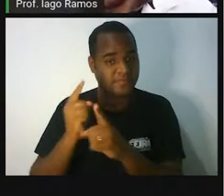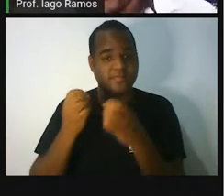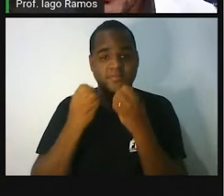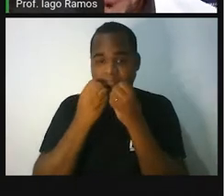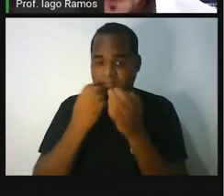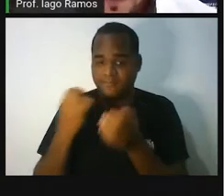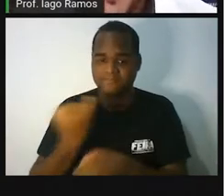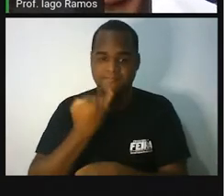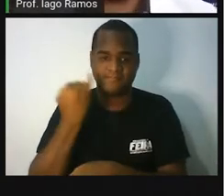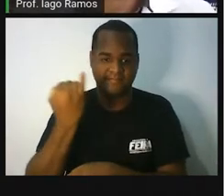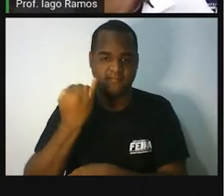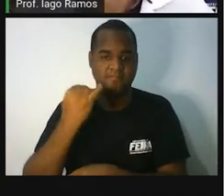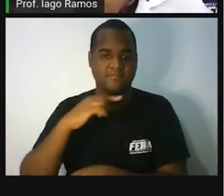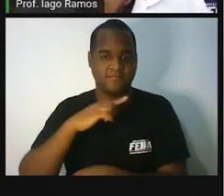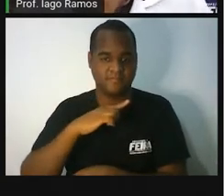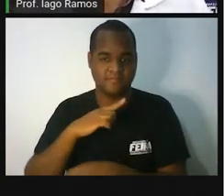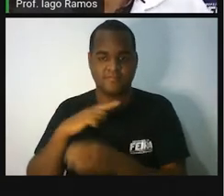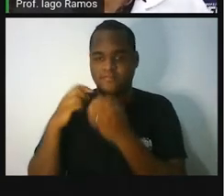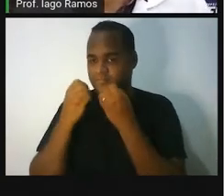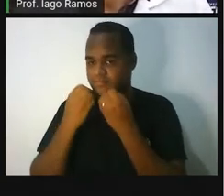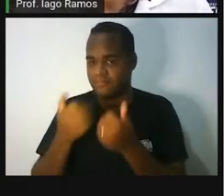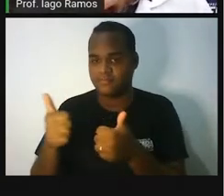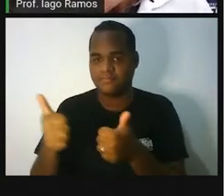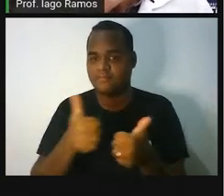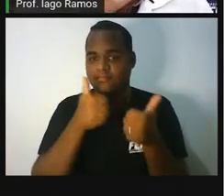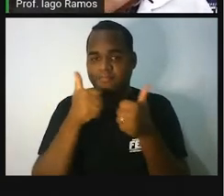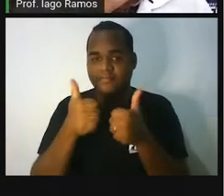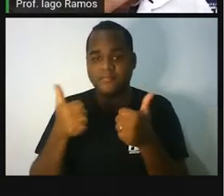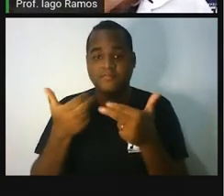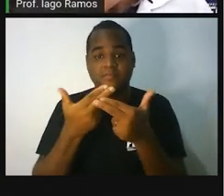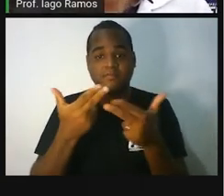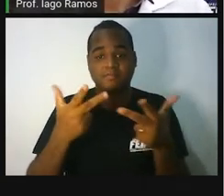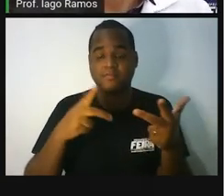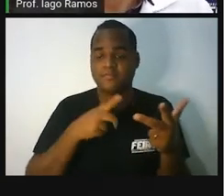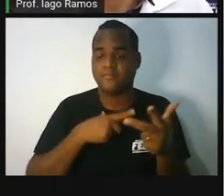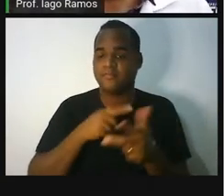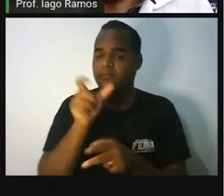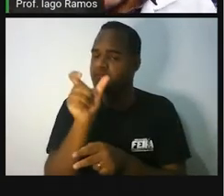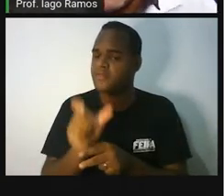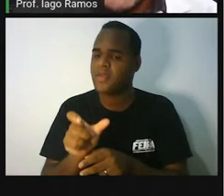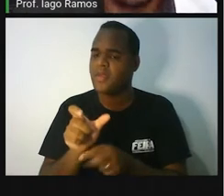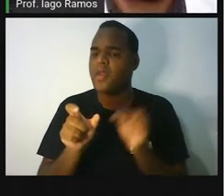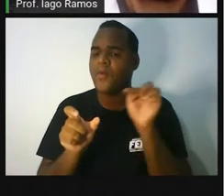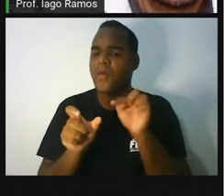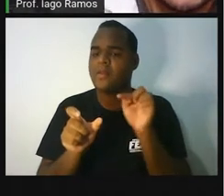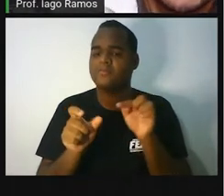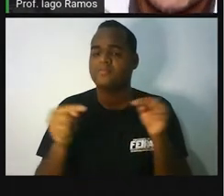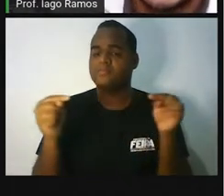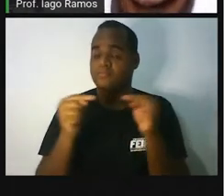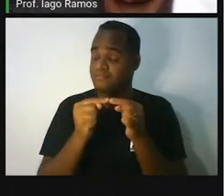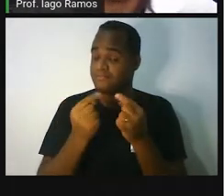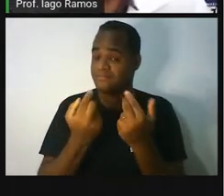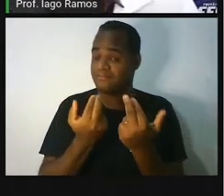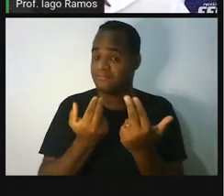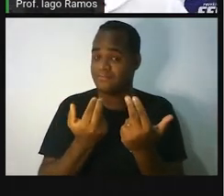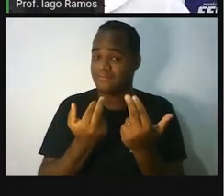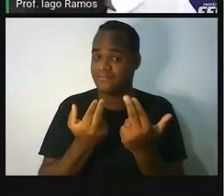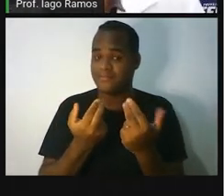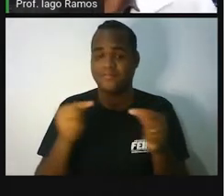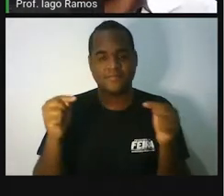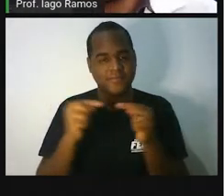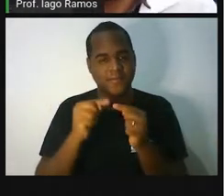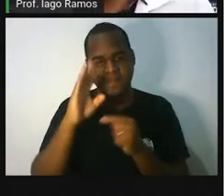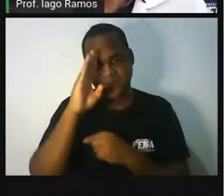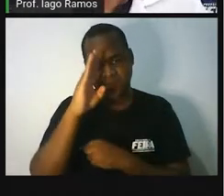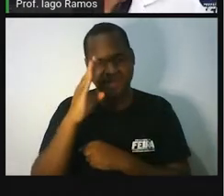muito, muito bacana sobre essa igualdade, o princípio de igualdade, que é